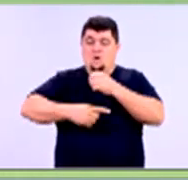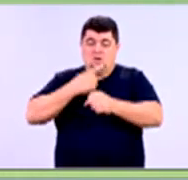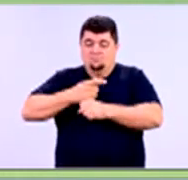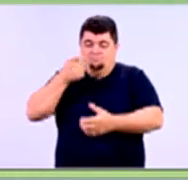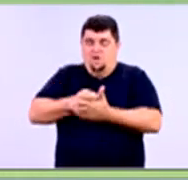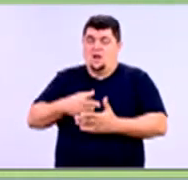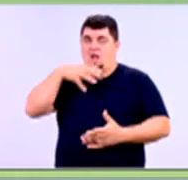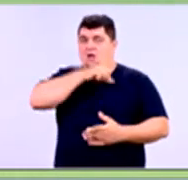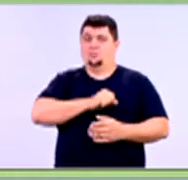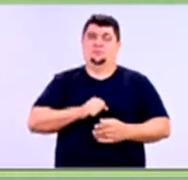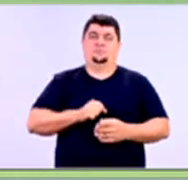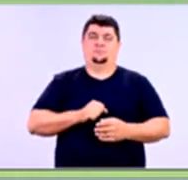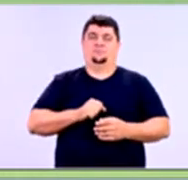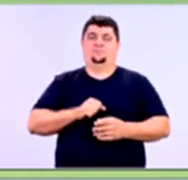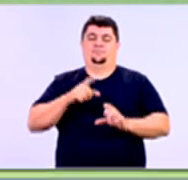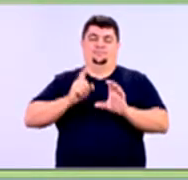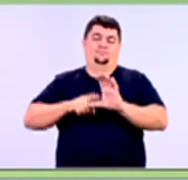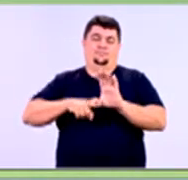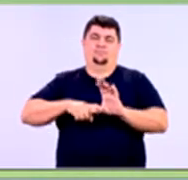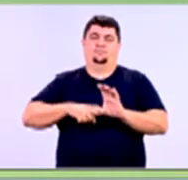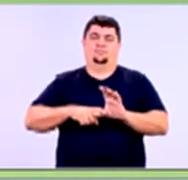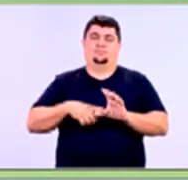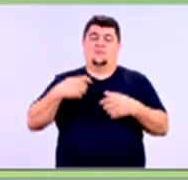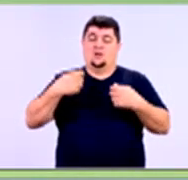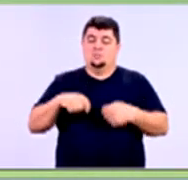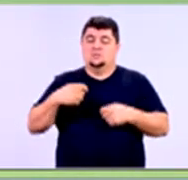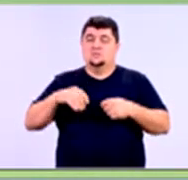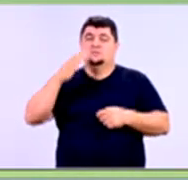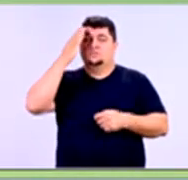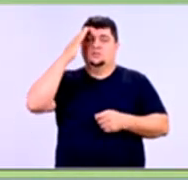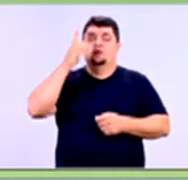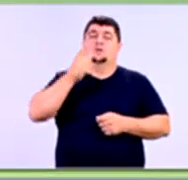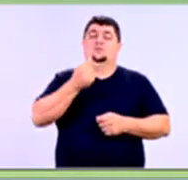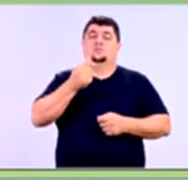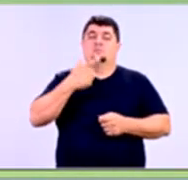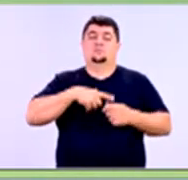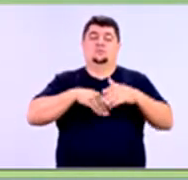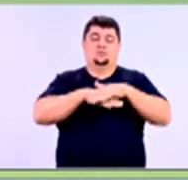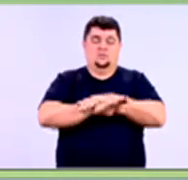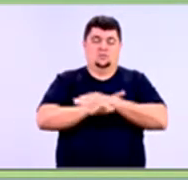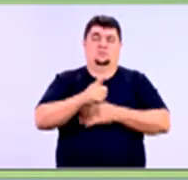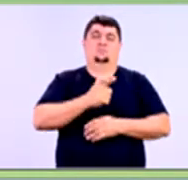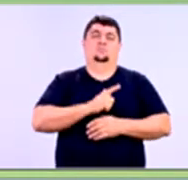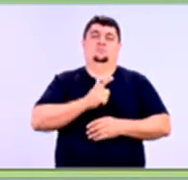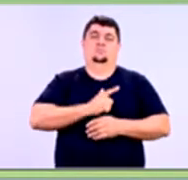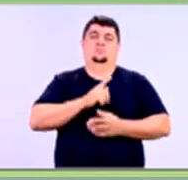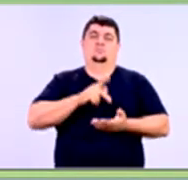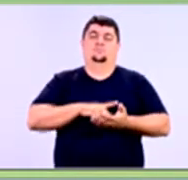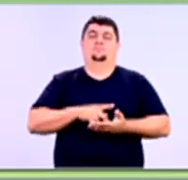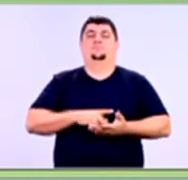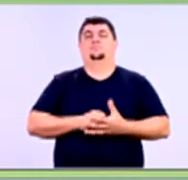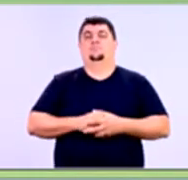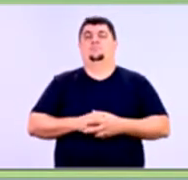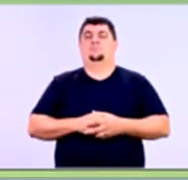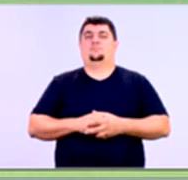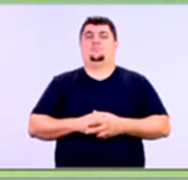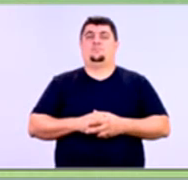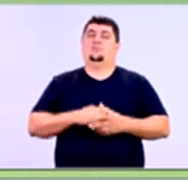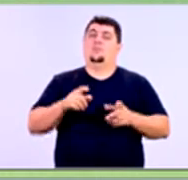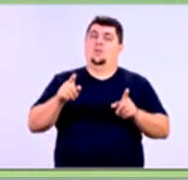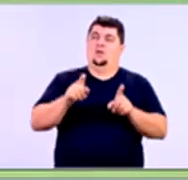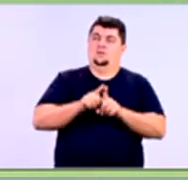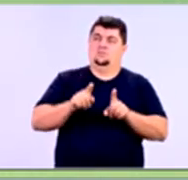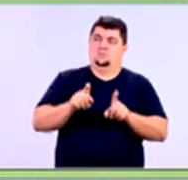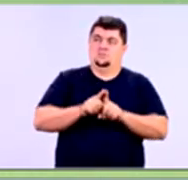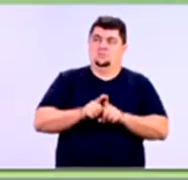o endividamento de curto prazo. Então, eu preciso ter liquidez para pagar esse endividamento. Além disso,